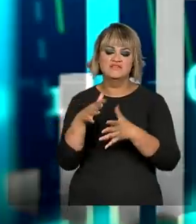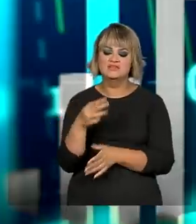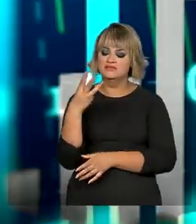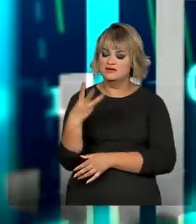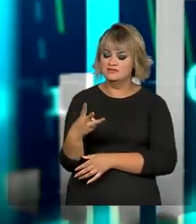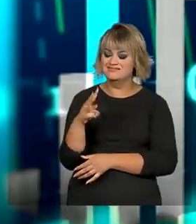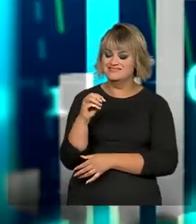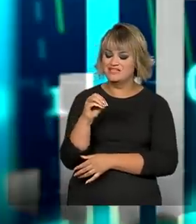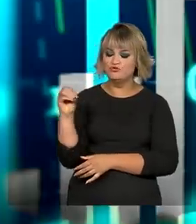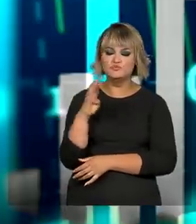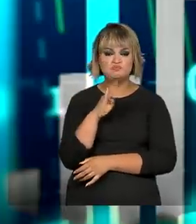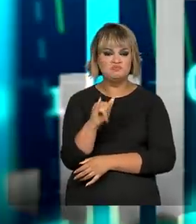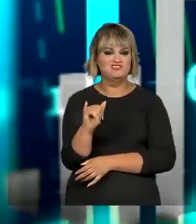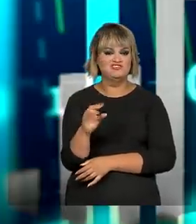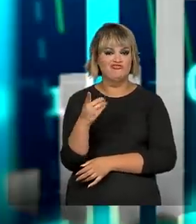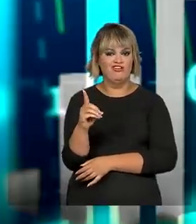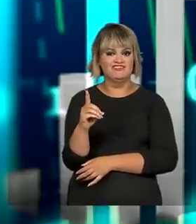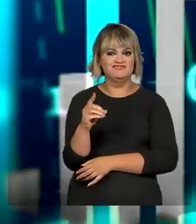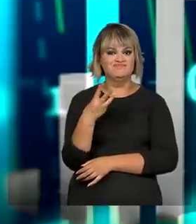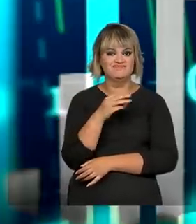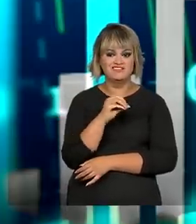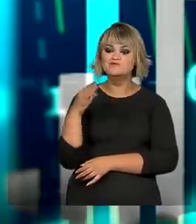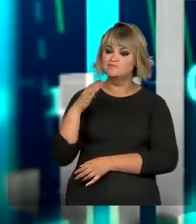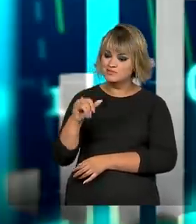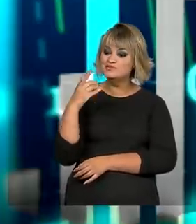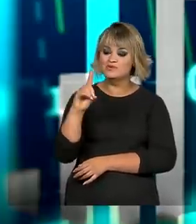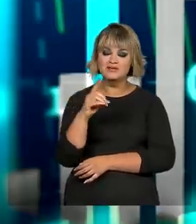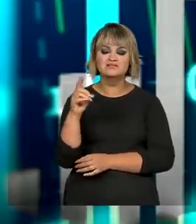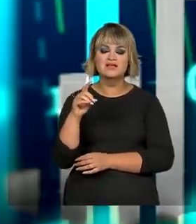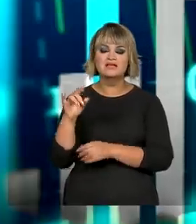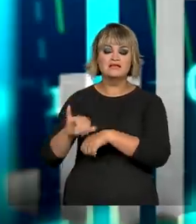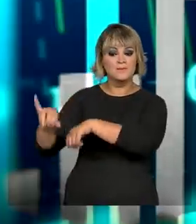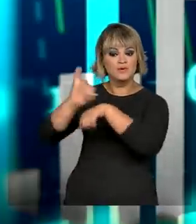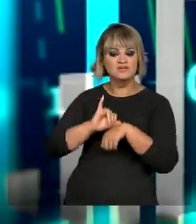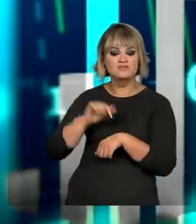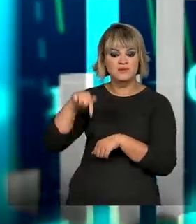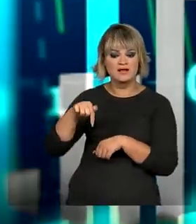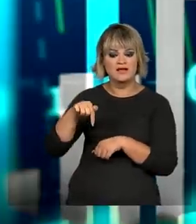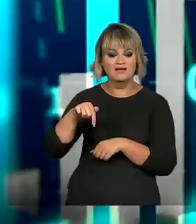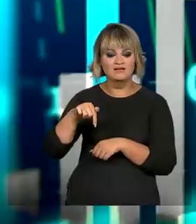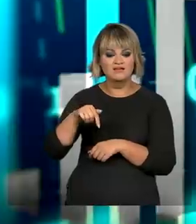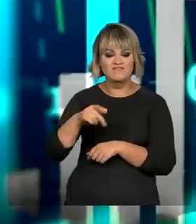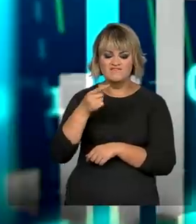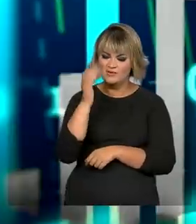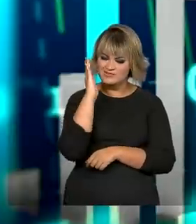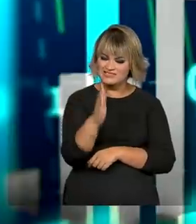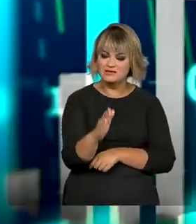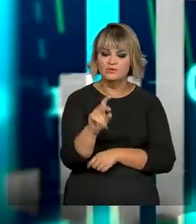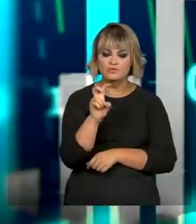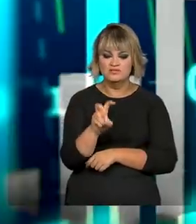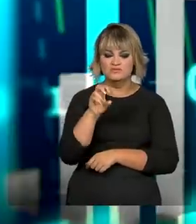300 bilhões de dólares, mais de 300 bilhões. E do ponto de vista das importações, nós tivemos até agora, cravados ali em cima,